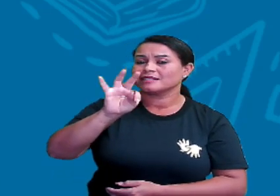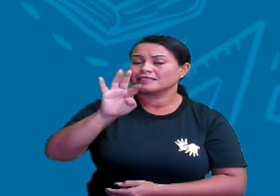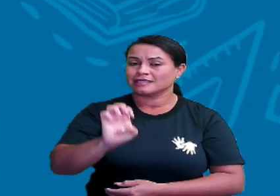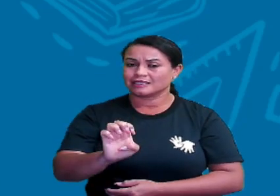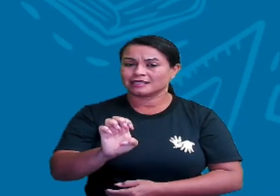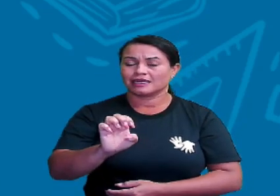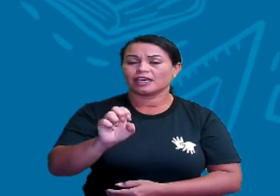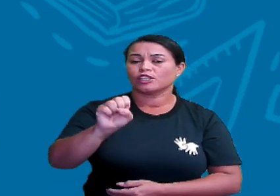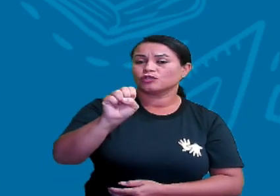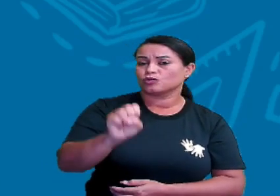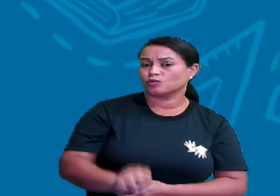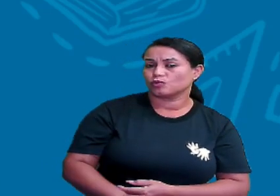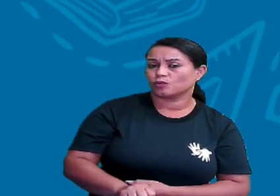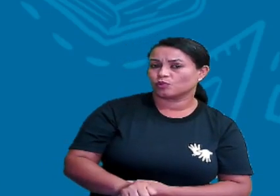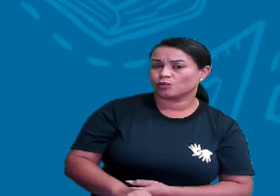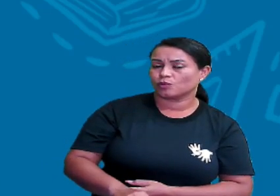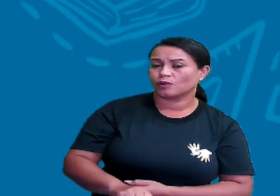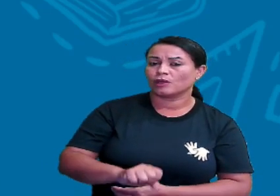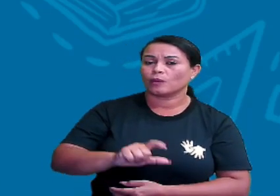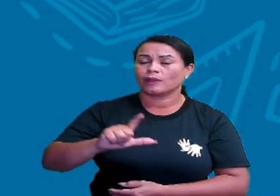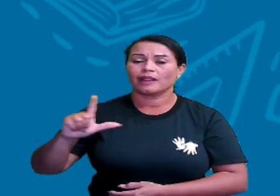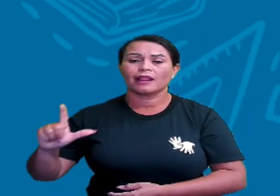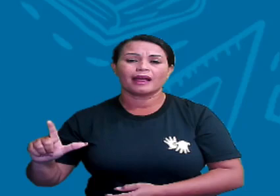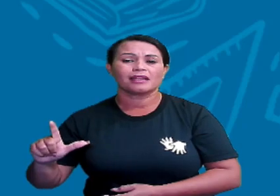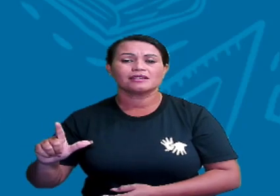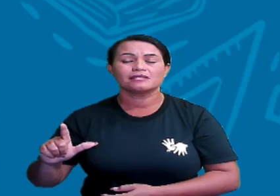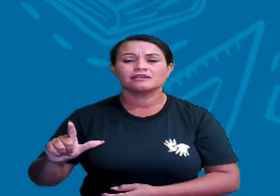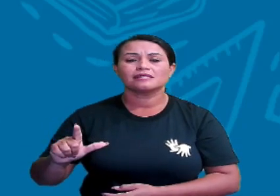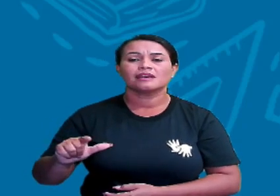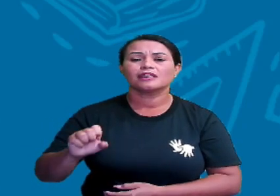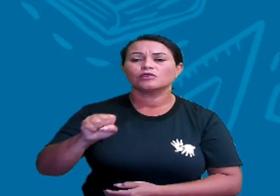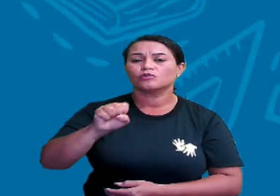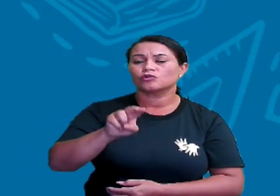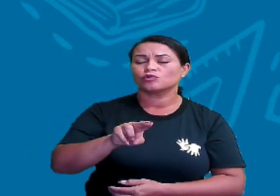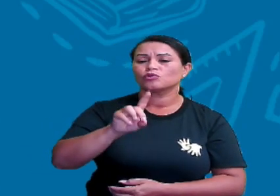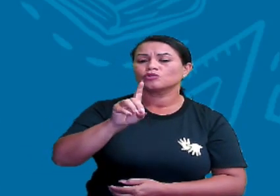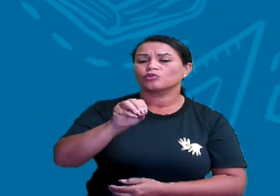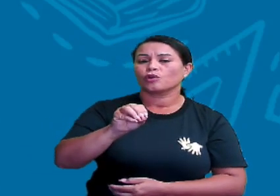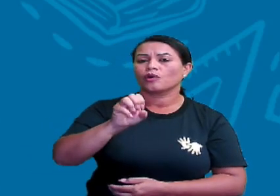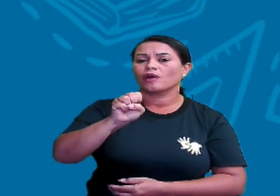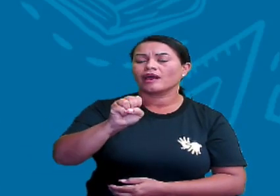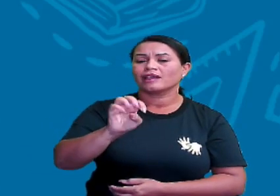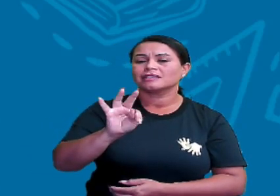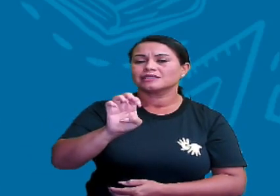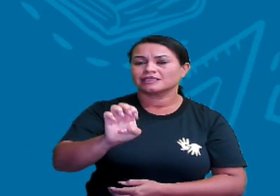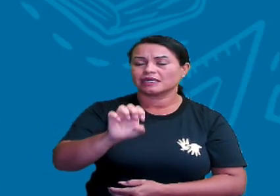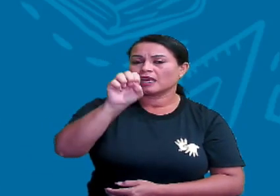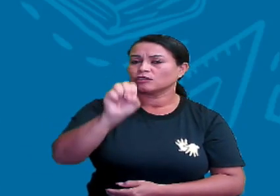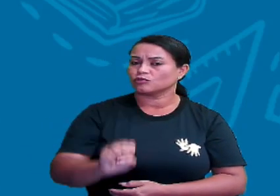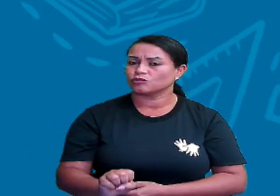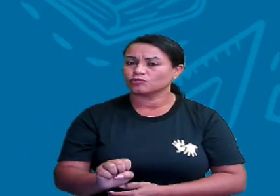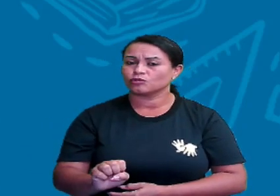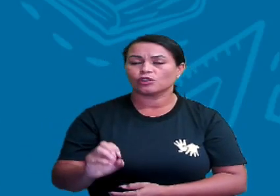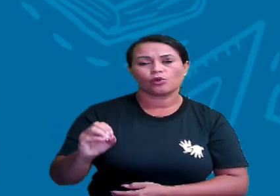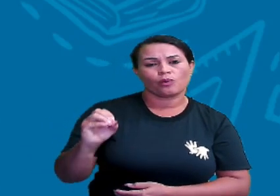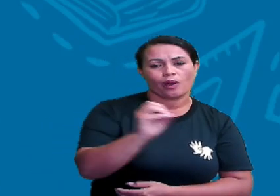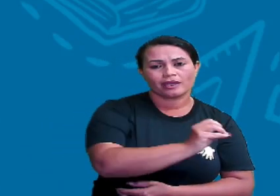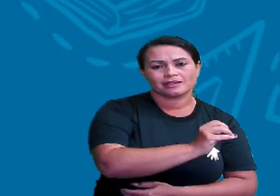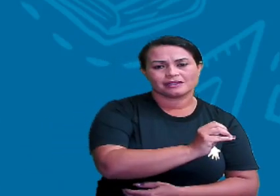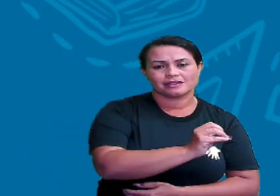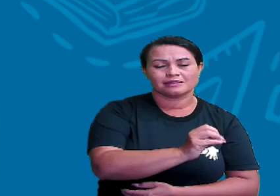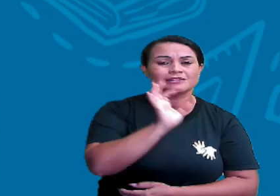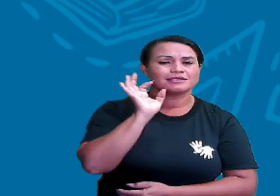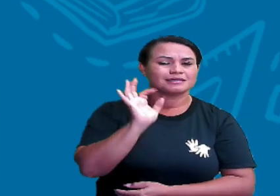fica entre o sul e o leste. E o sudoeste, que fica entre o sul e o oeste.